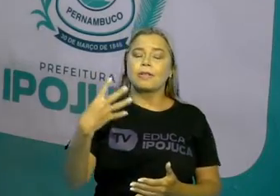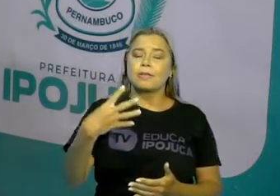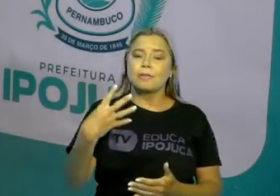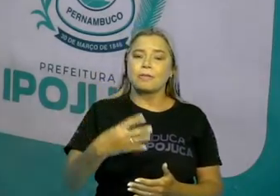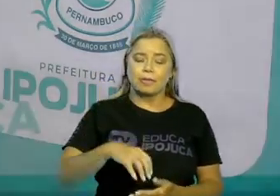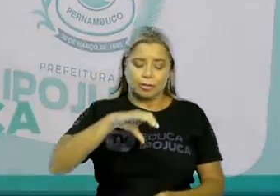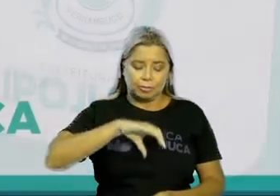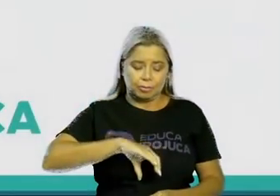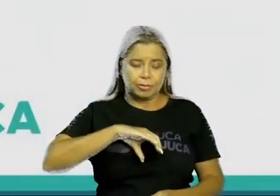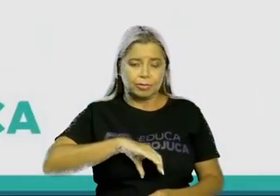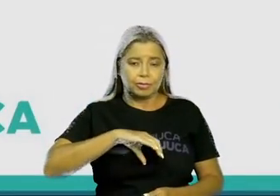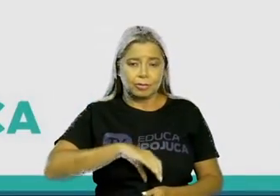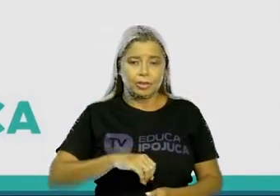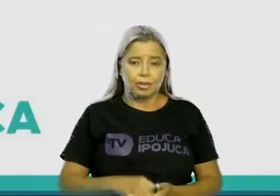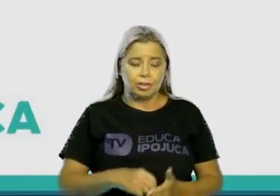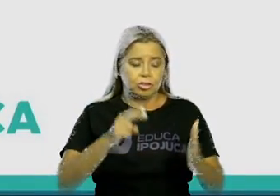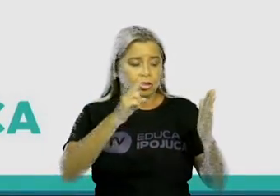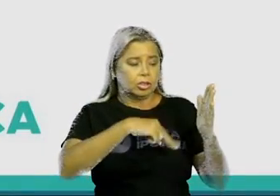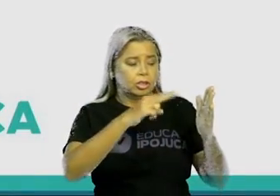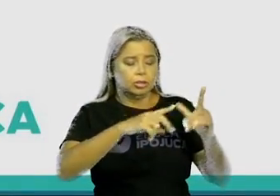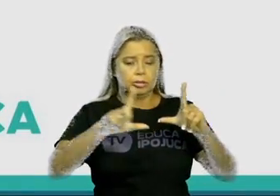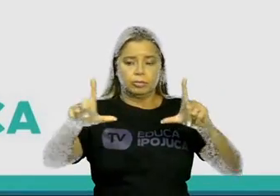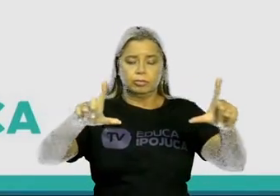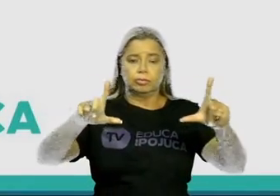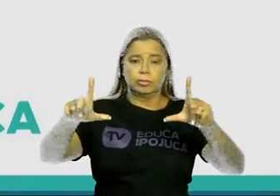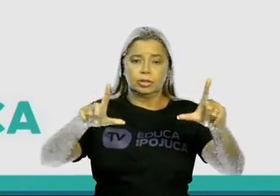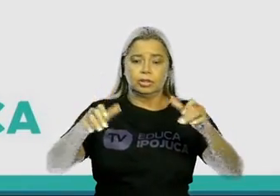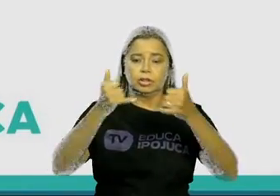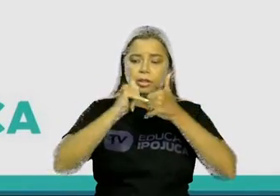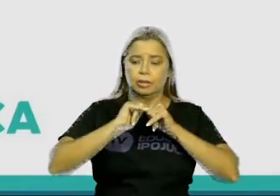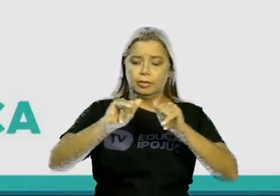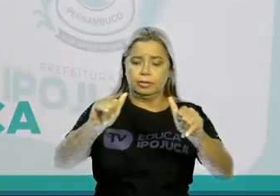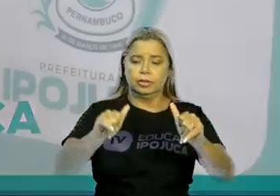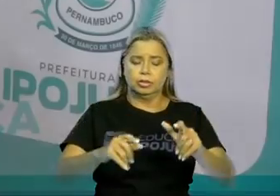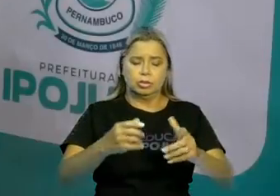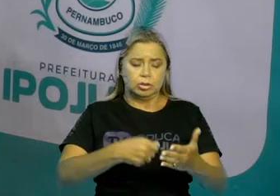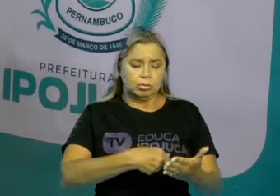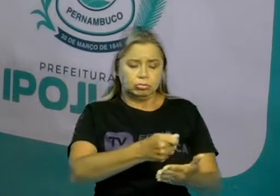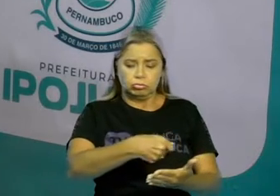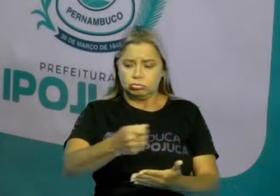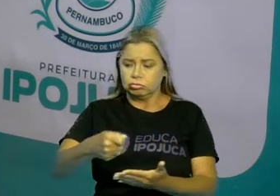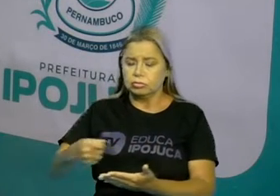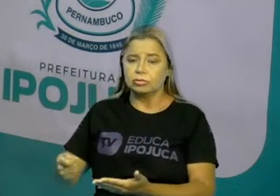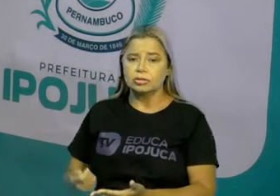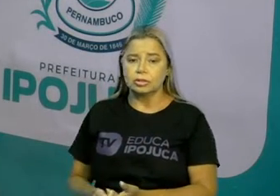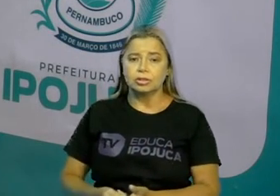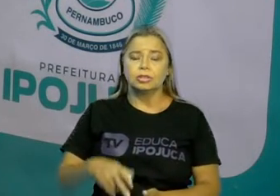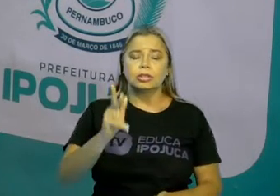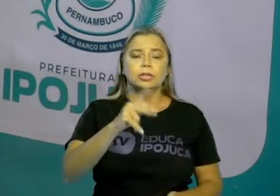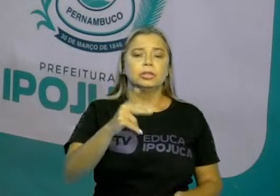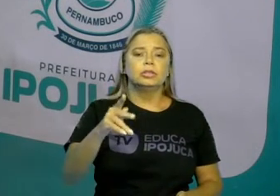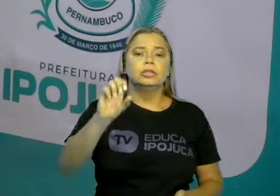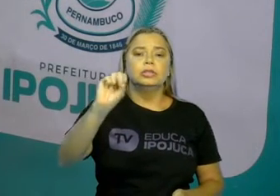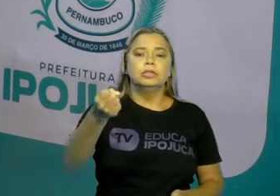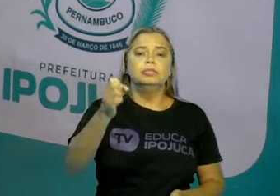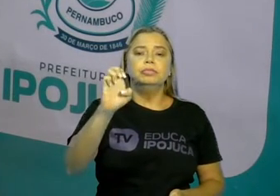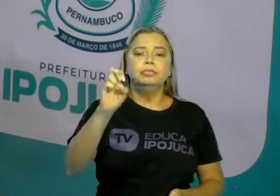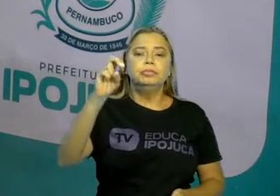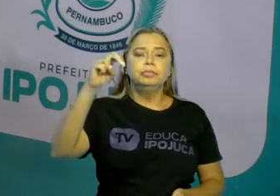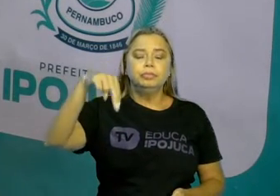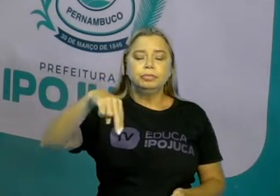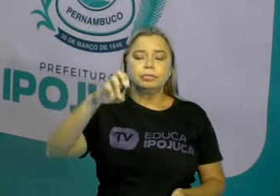sobre o tema a leitura de cartazes, avisos e folhetos, com o professor Ceneval Santana.